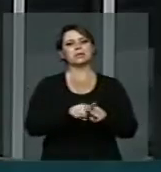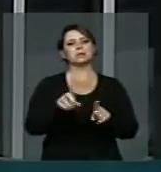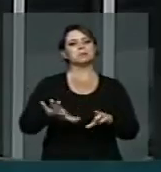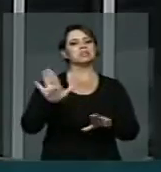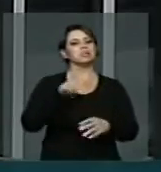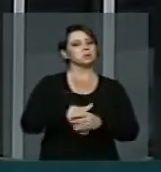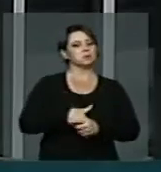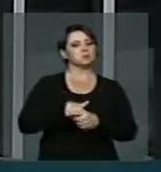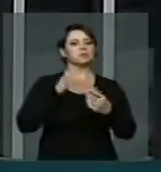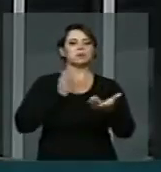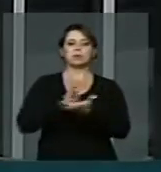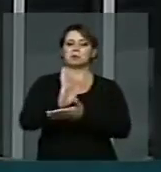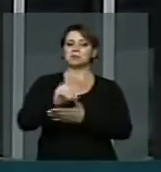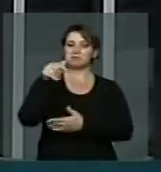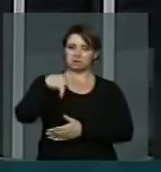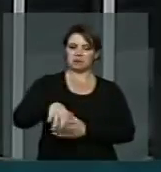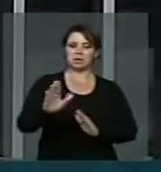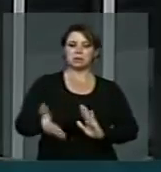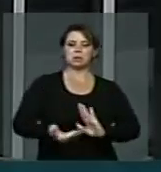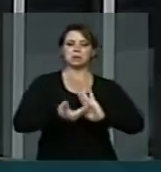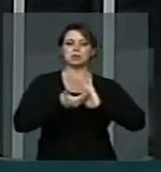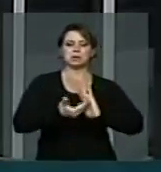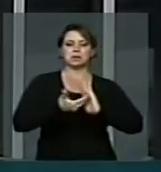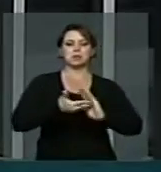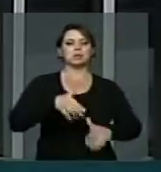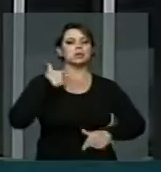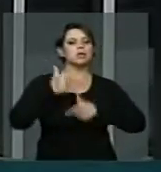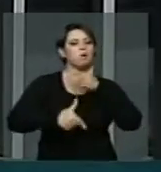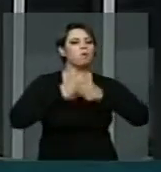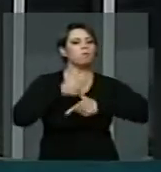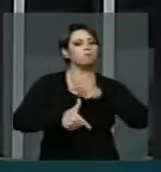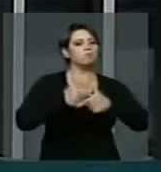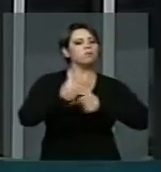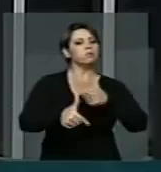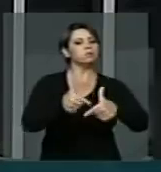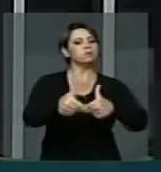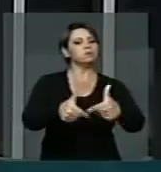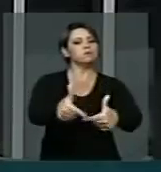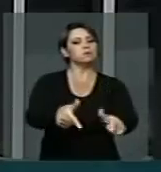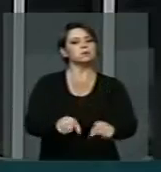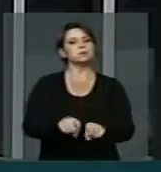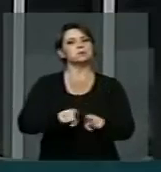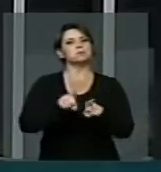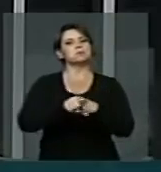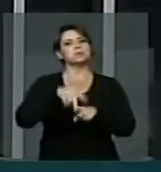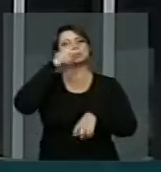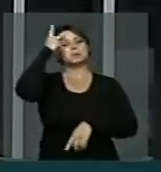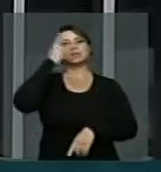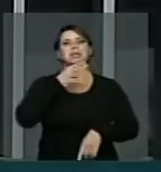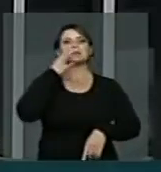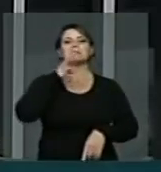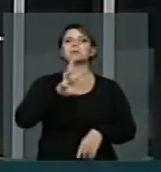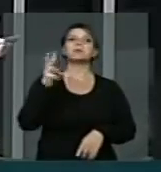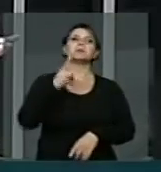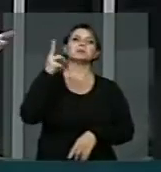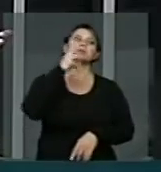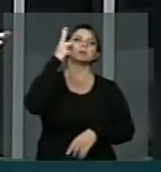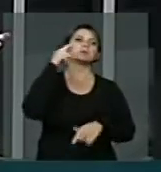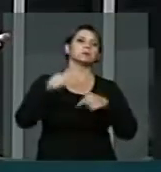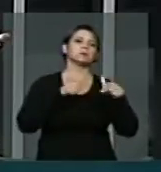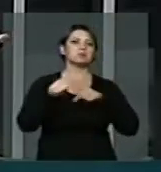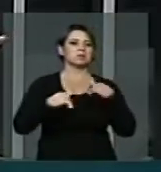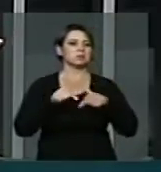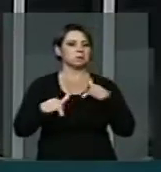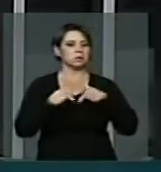votadas e aprovadas nessa Casa, a partir de muita luta contra os que não reconhecem os valores do trabalho, mas tudo